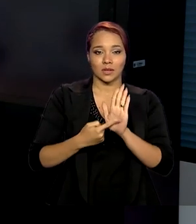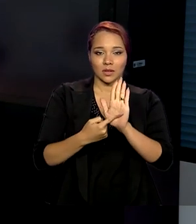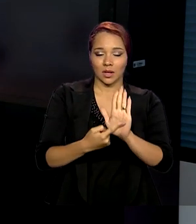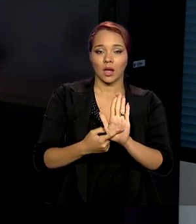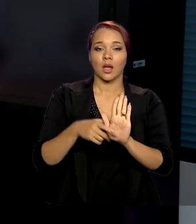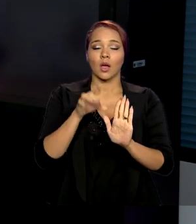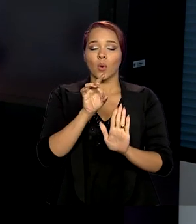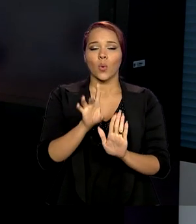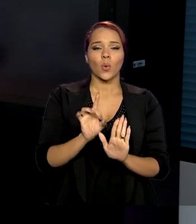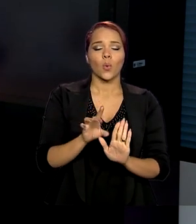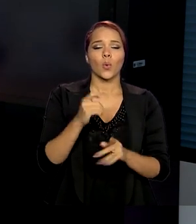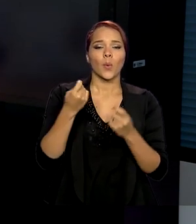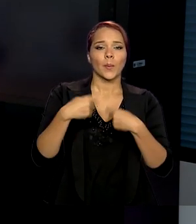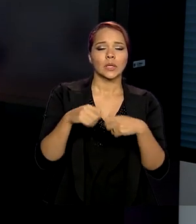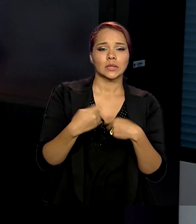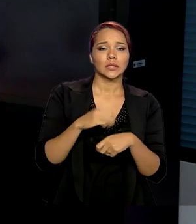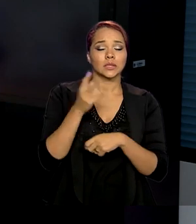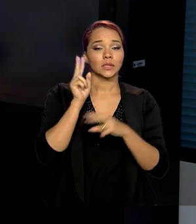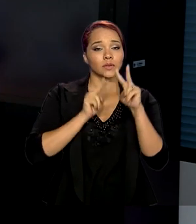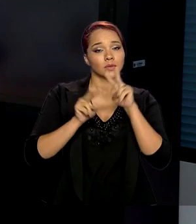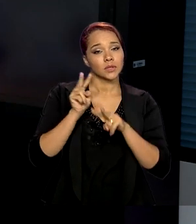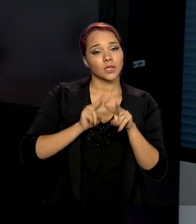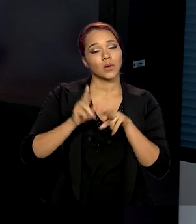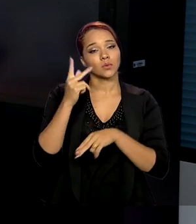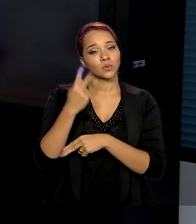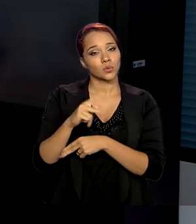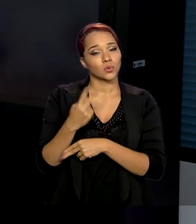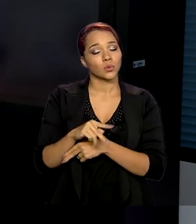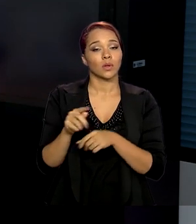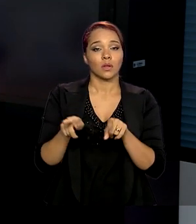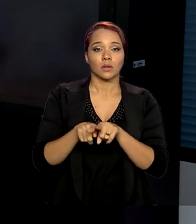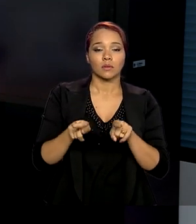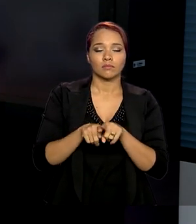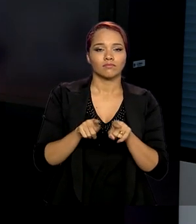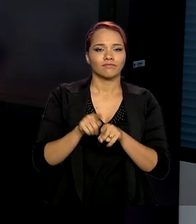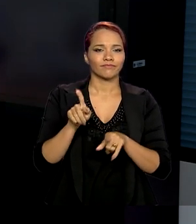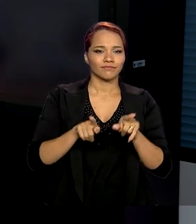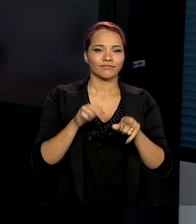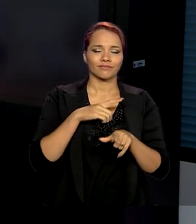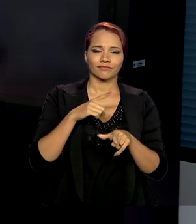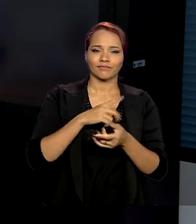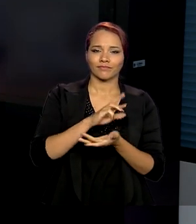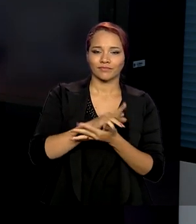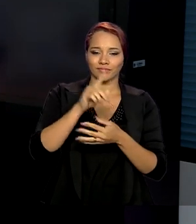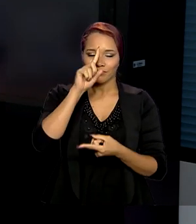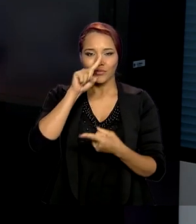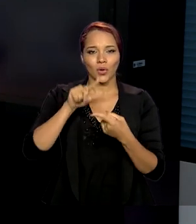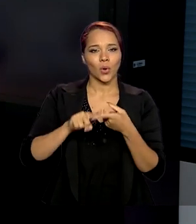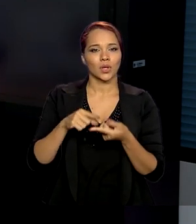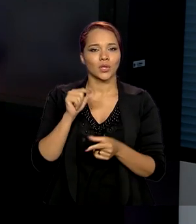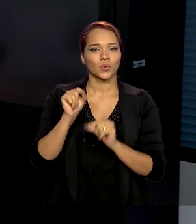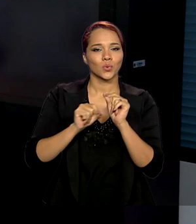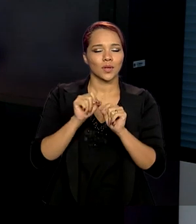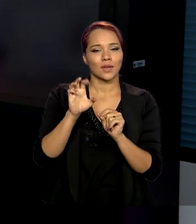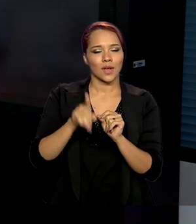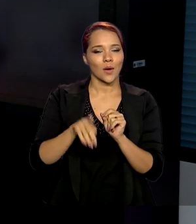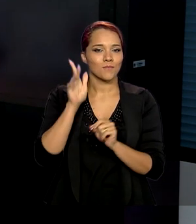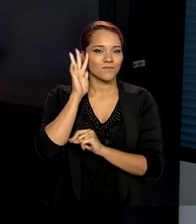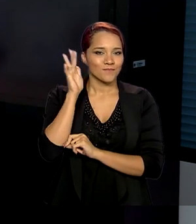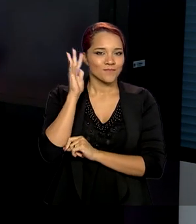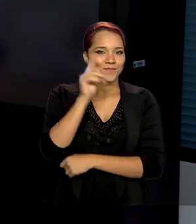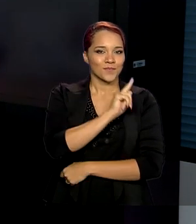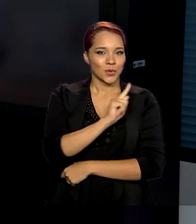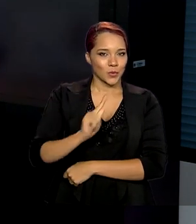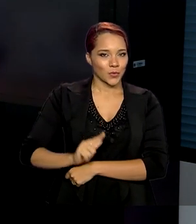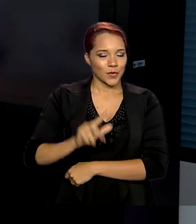demandas, a sua visão, na maioria das vezes, em estreita consonância com aquilo que é o pensamento do Governo